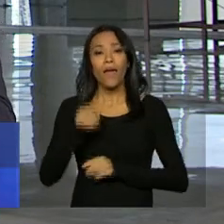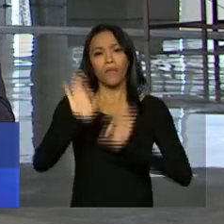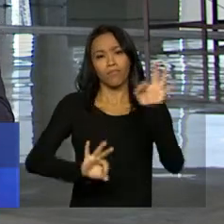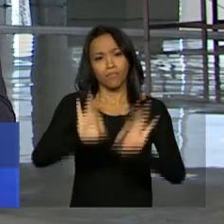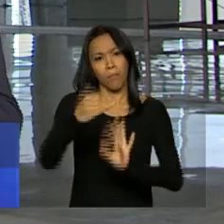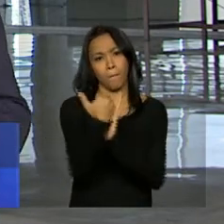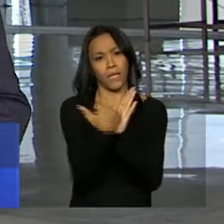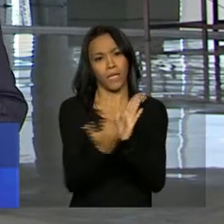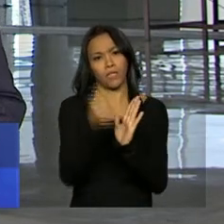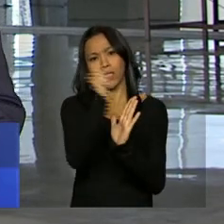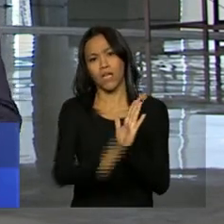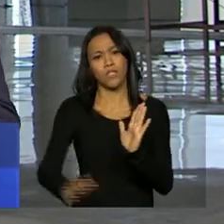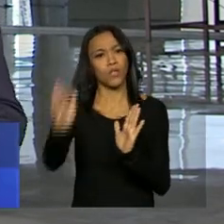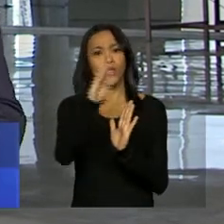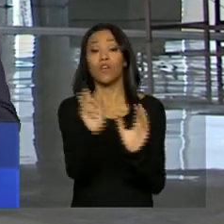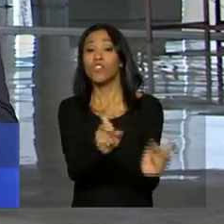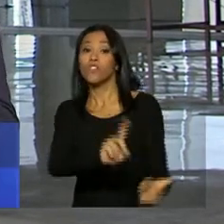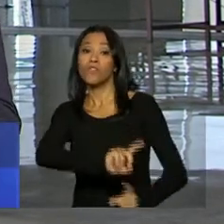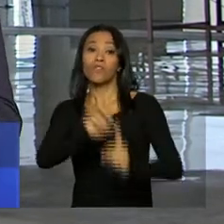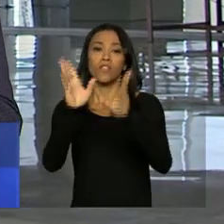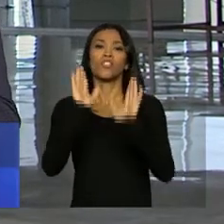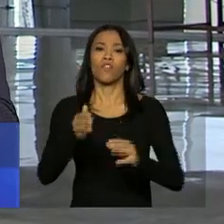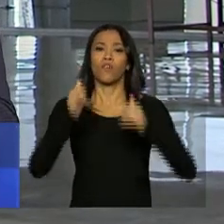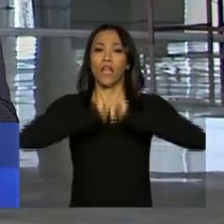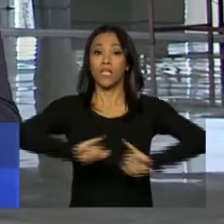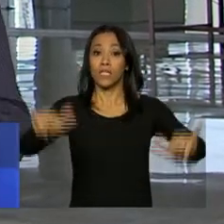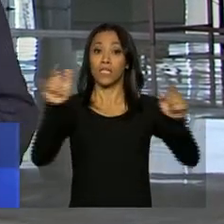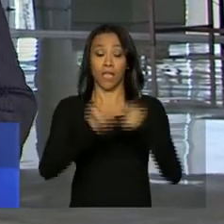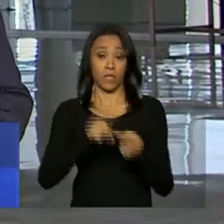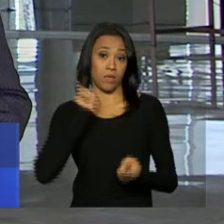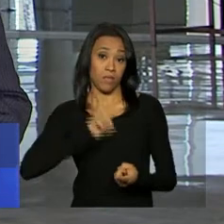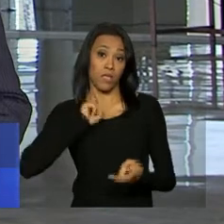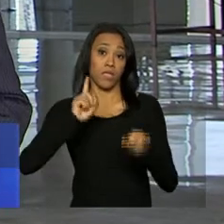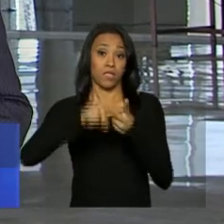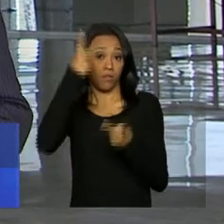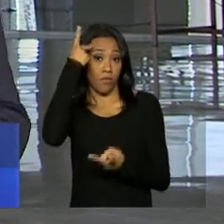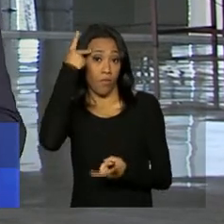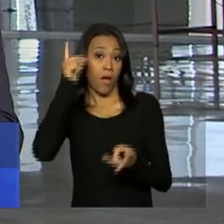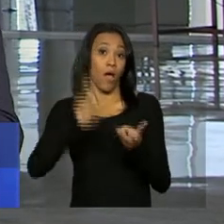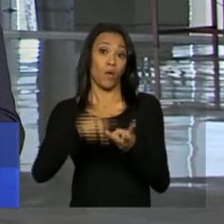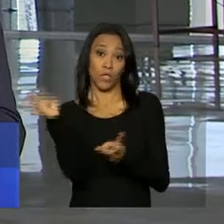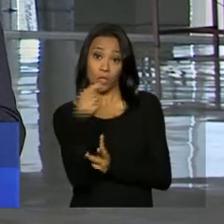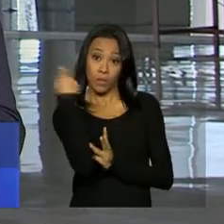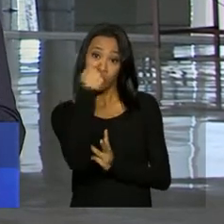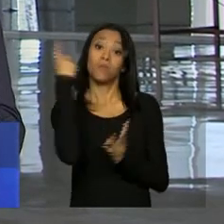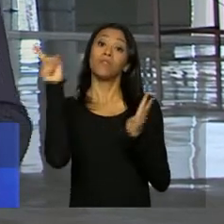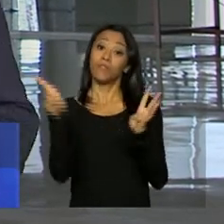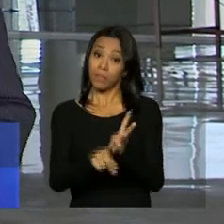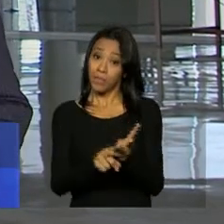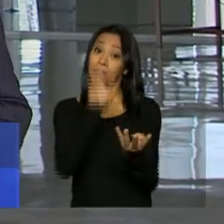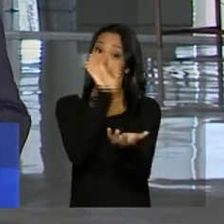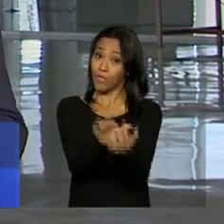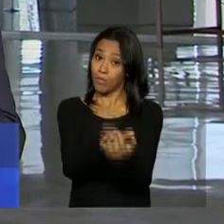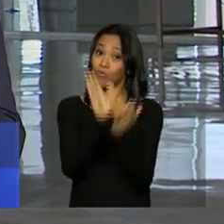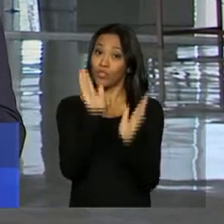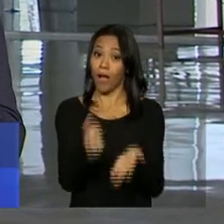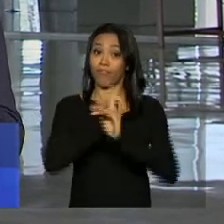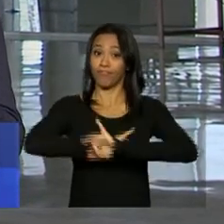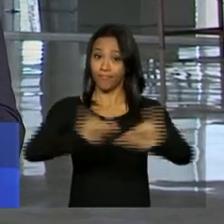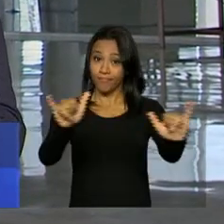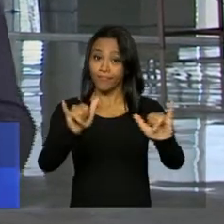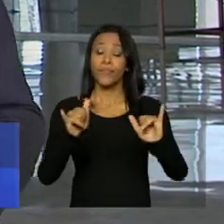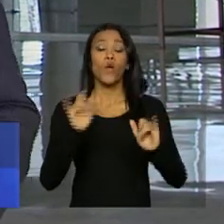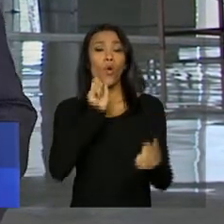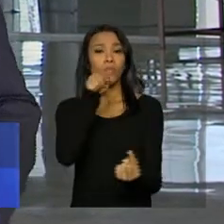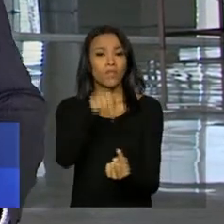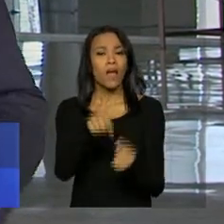Exportação e já foi lançado em Minas Gerais, São Paulo, Rio Grande do Sul e Pernambuco. A expectativa é